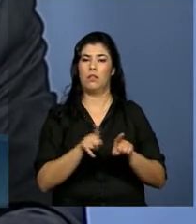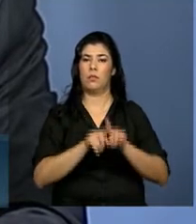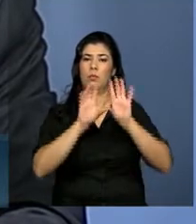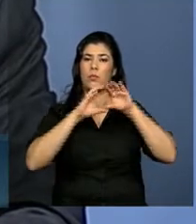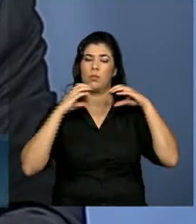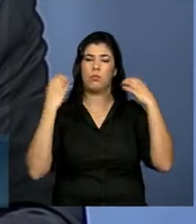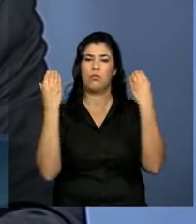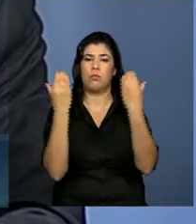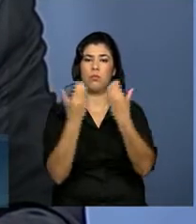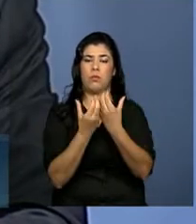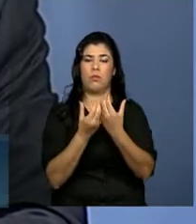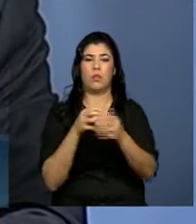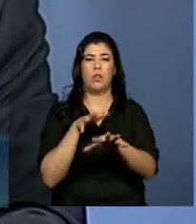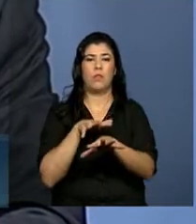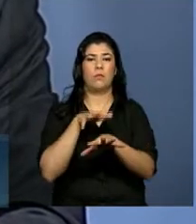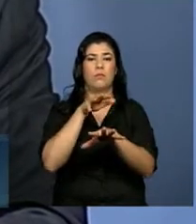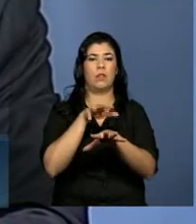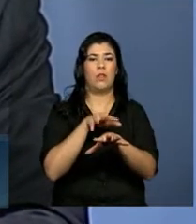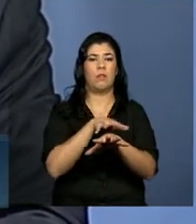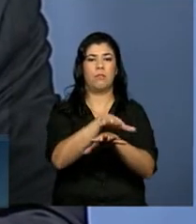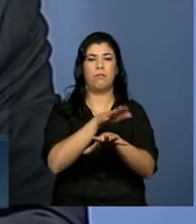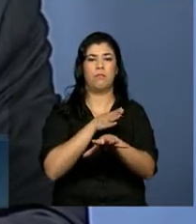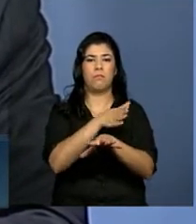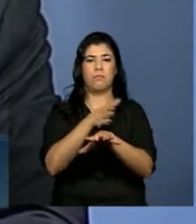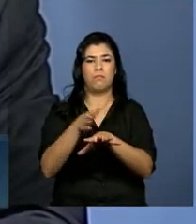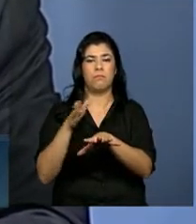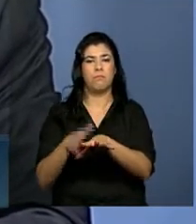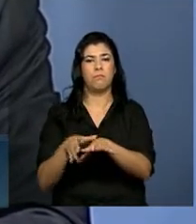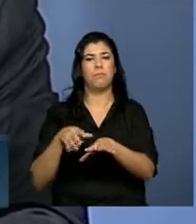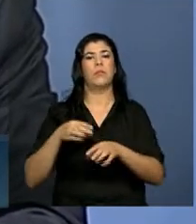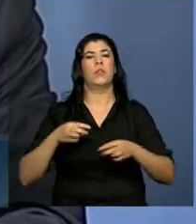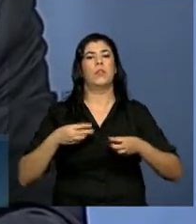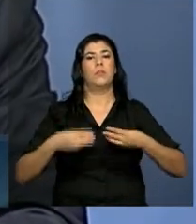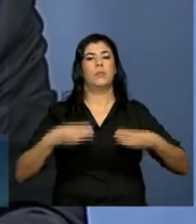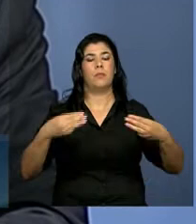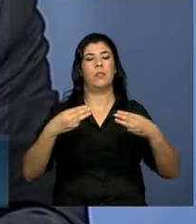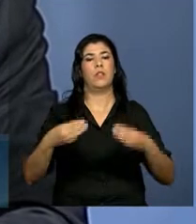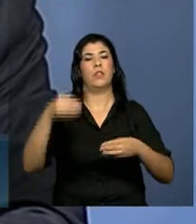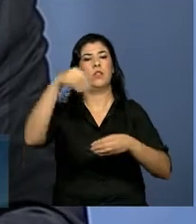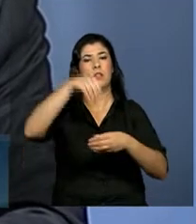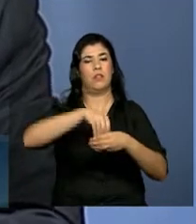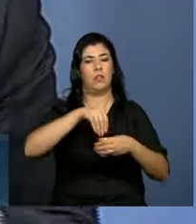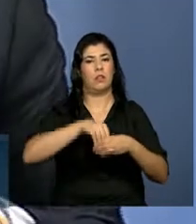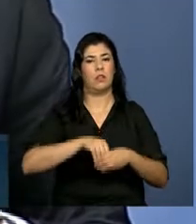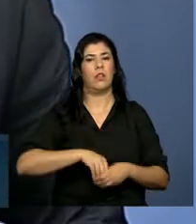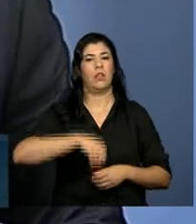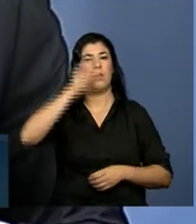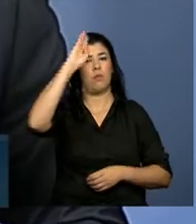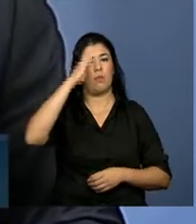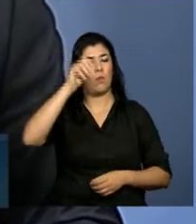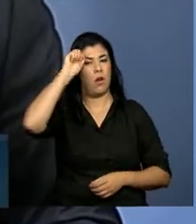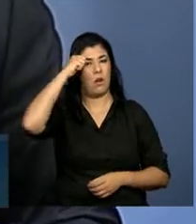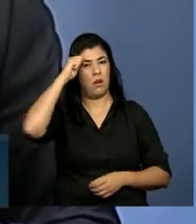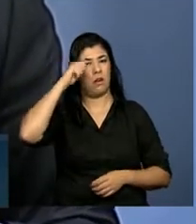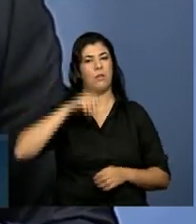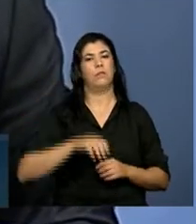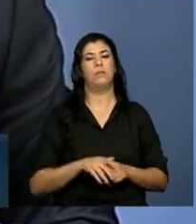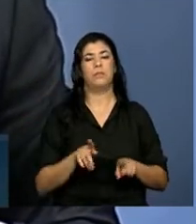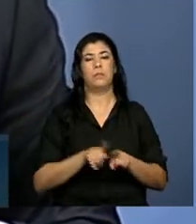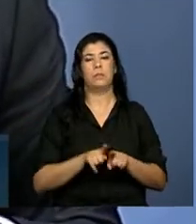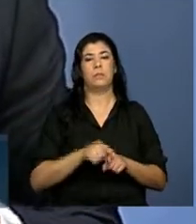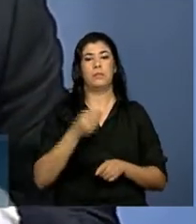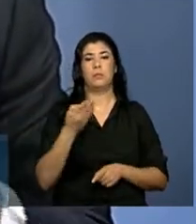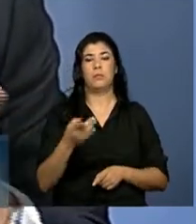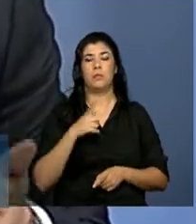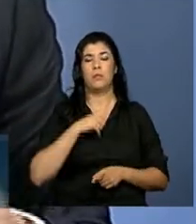ministerial no continente africano. Portanto, também um elemento a ser celebrado. Esse